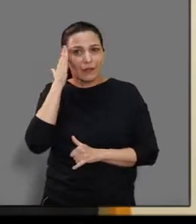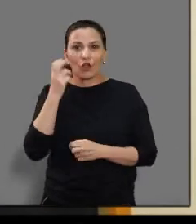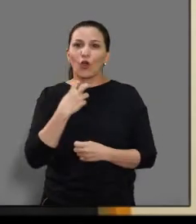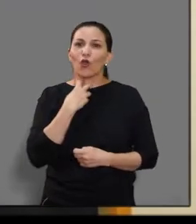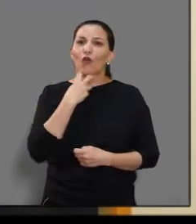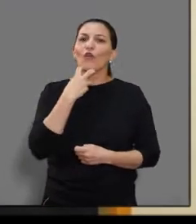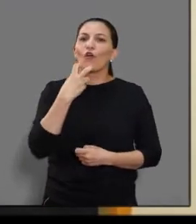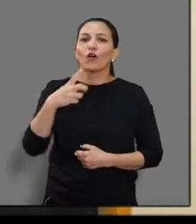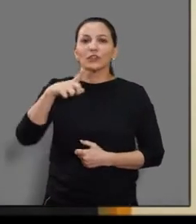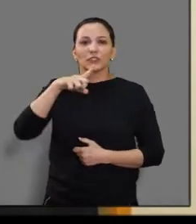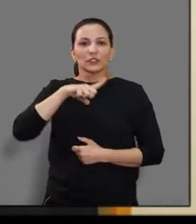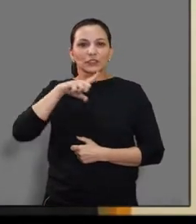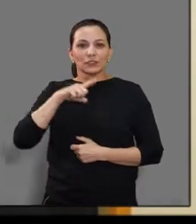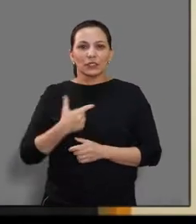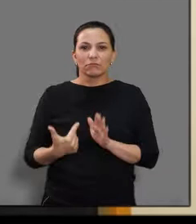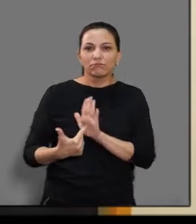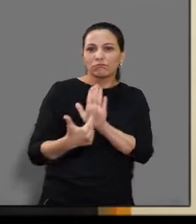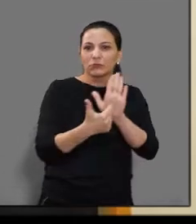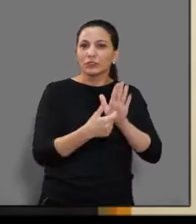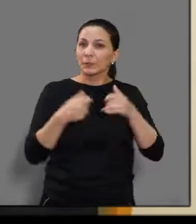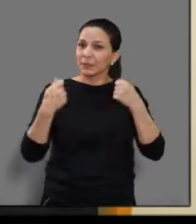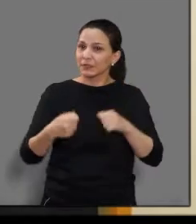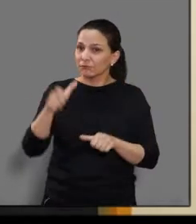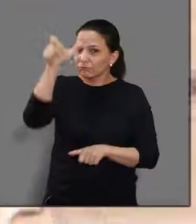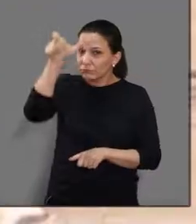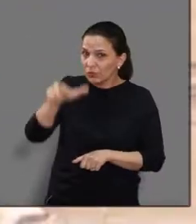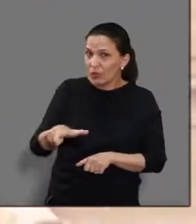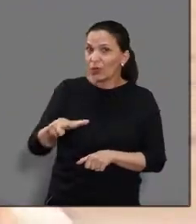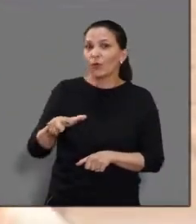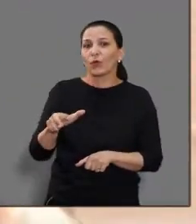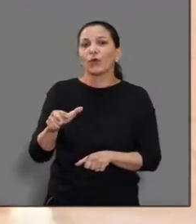necessidades do cidadão, como uma ciclovia.